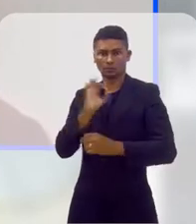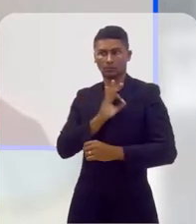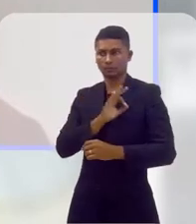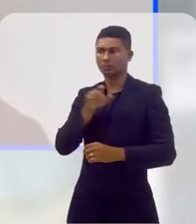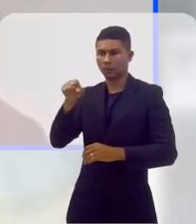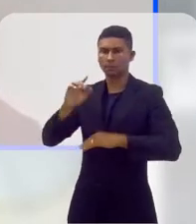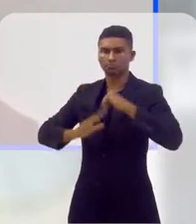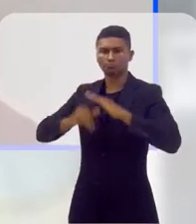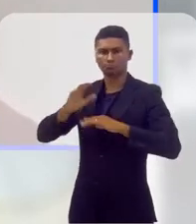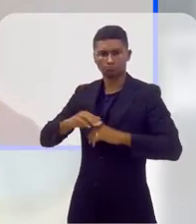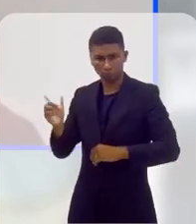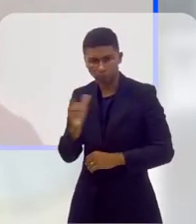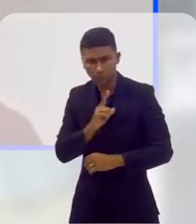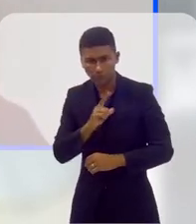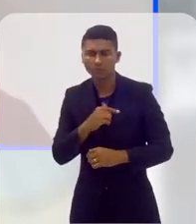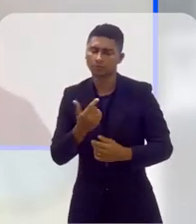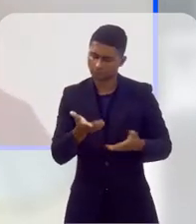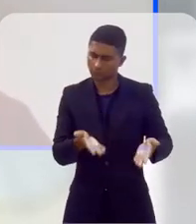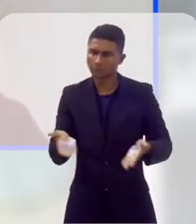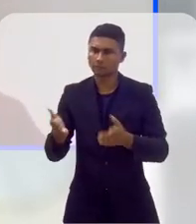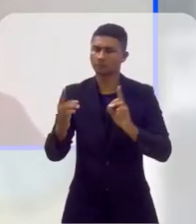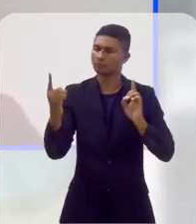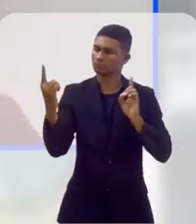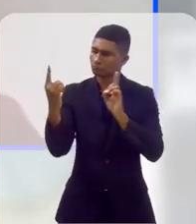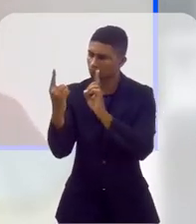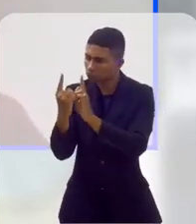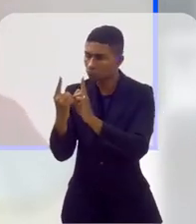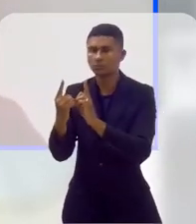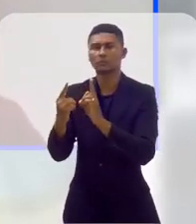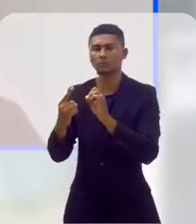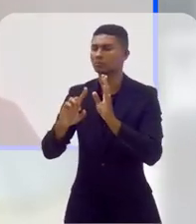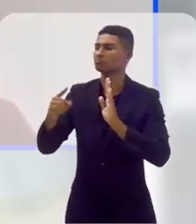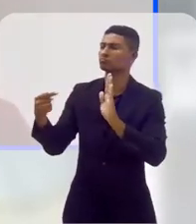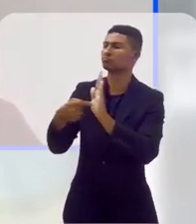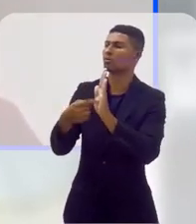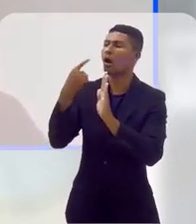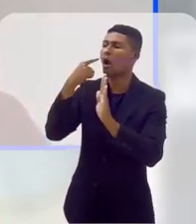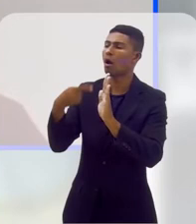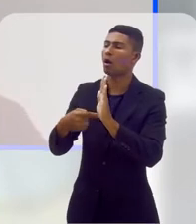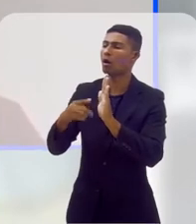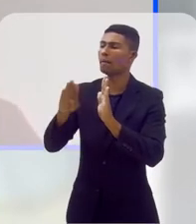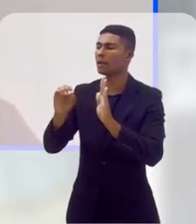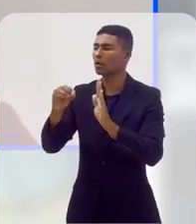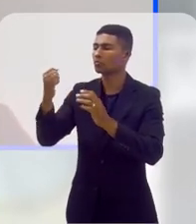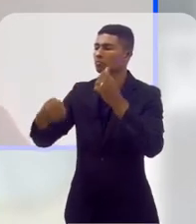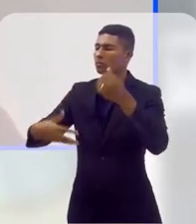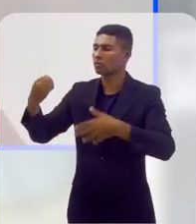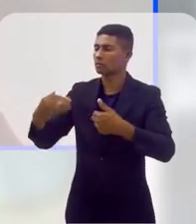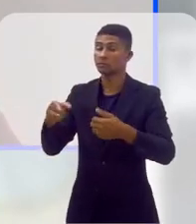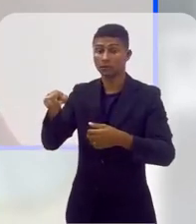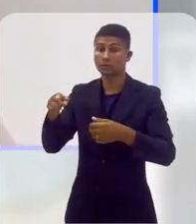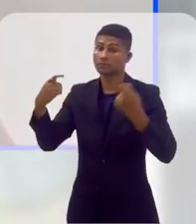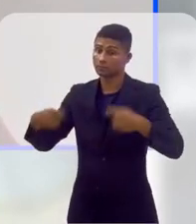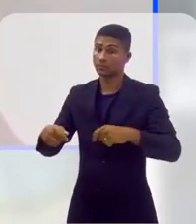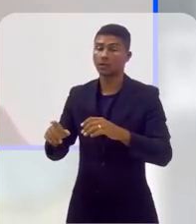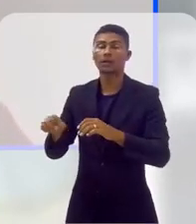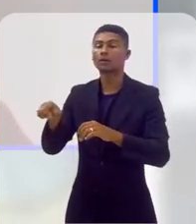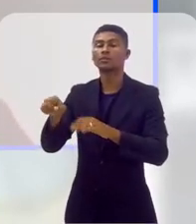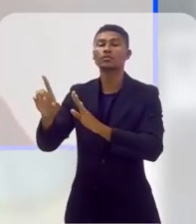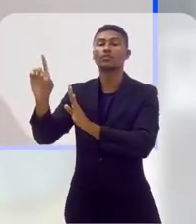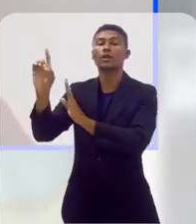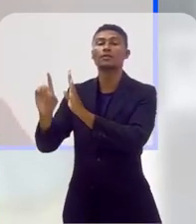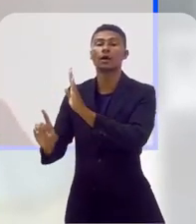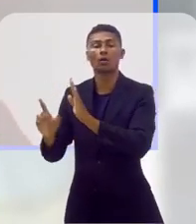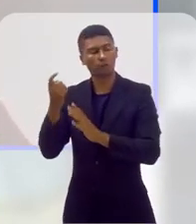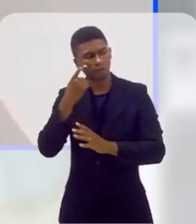ótimo que seja registrada lá, desde que essa delegacia tenha uma direção que de verdade apure os fatos de maneira mais